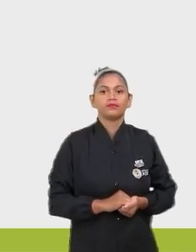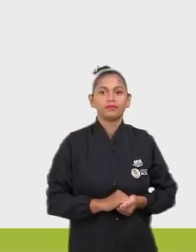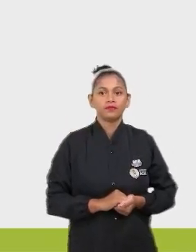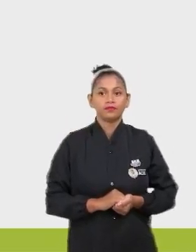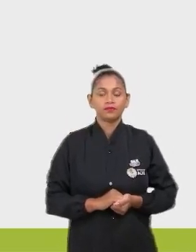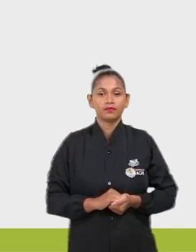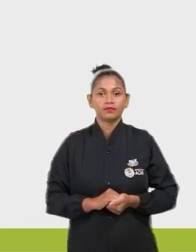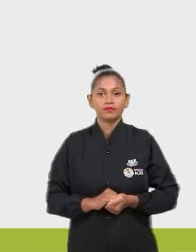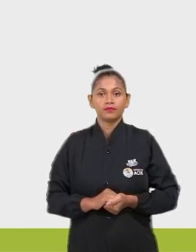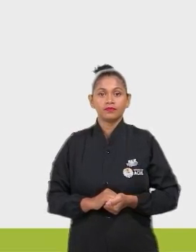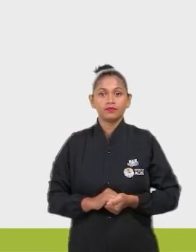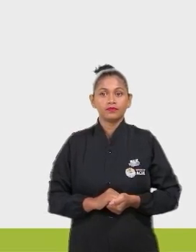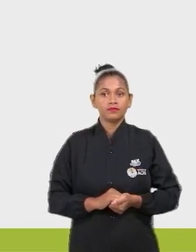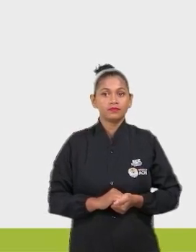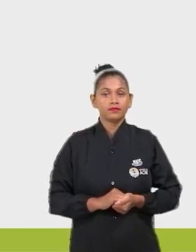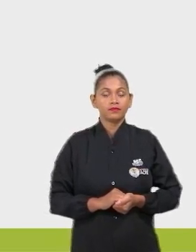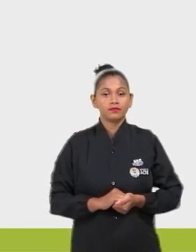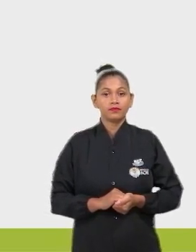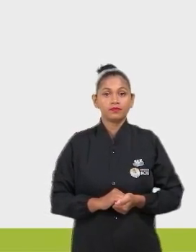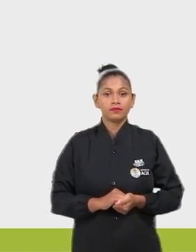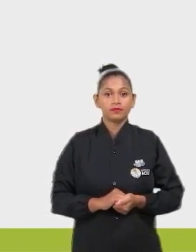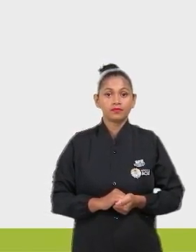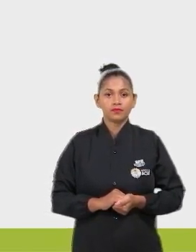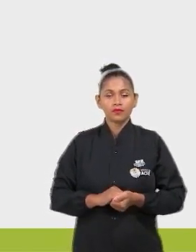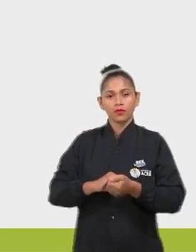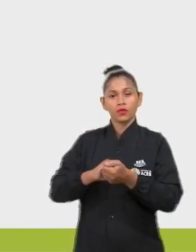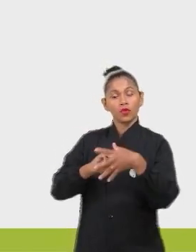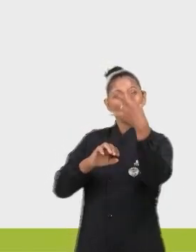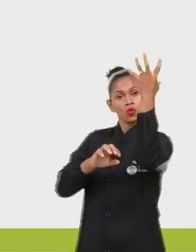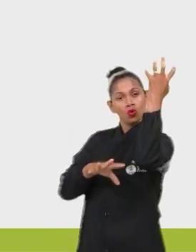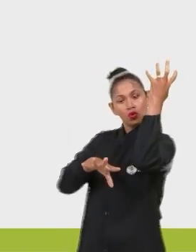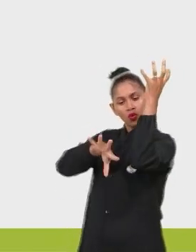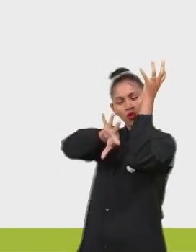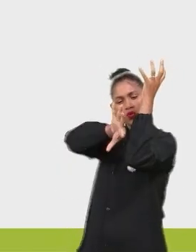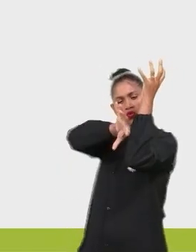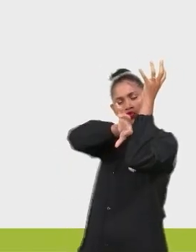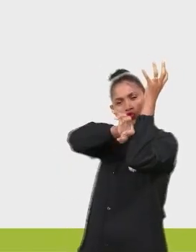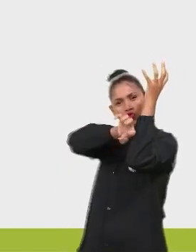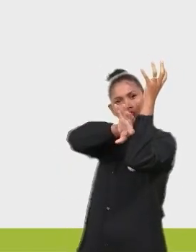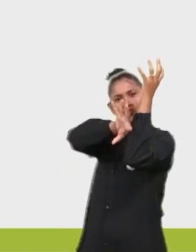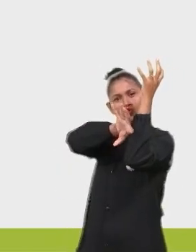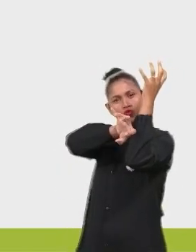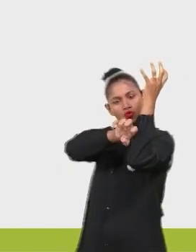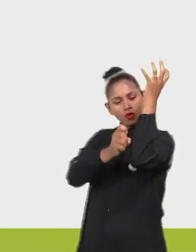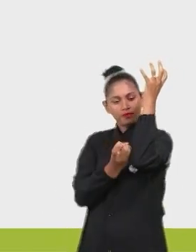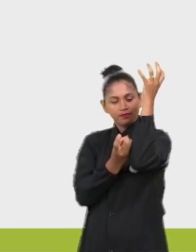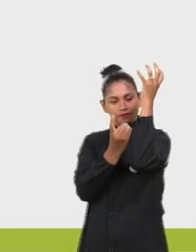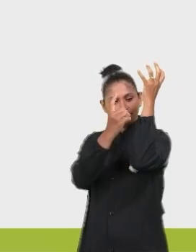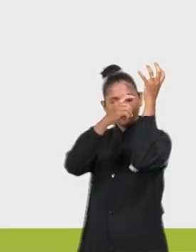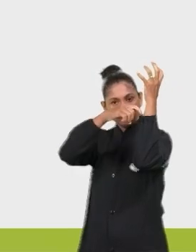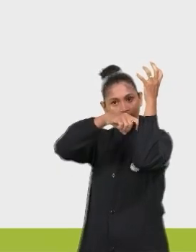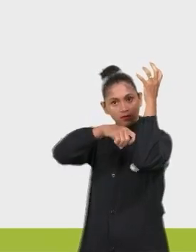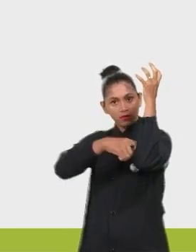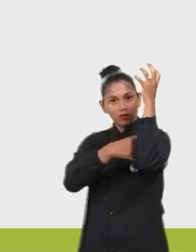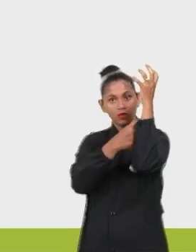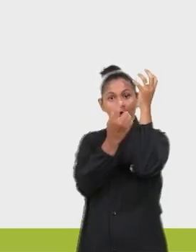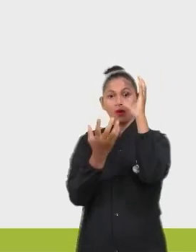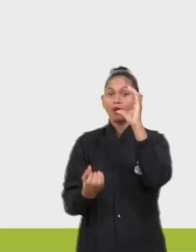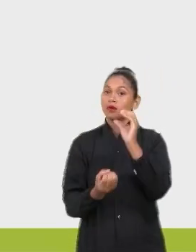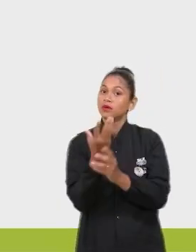Então, tá. Sequestrado esse carbono, né? pela fotossíntese, para a produção